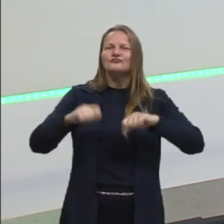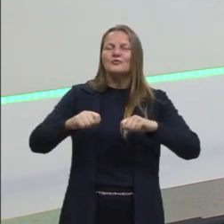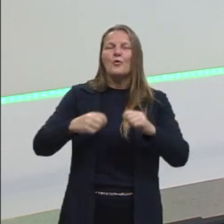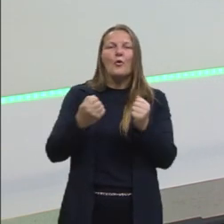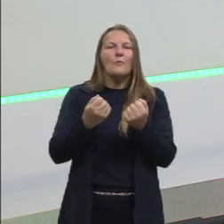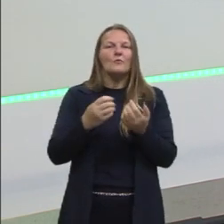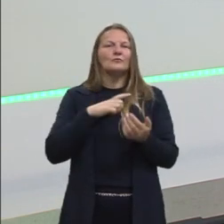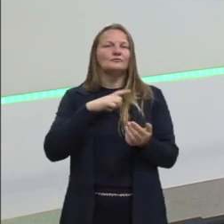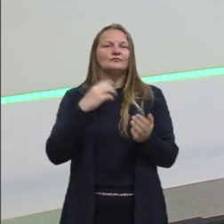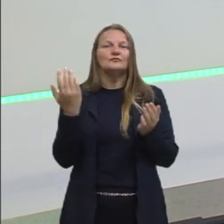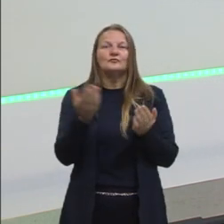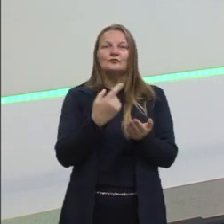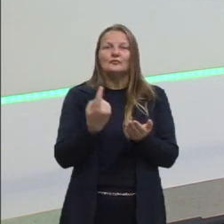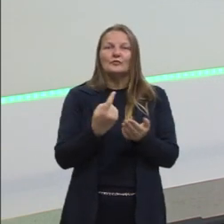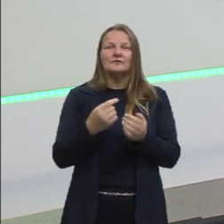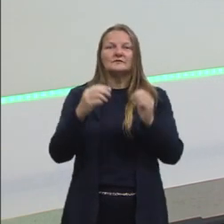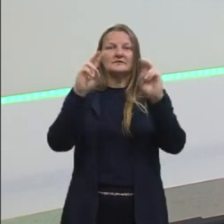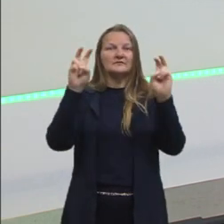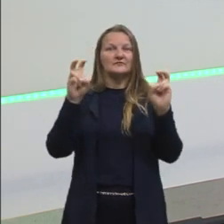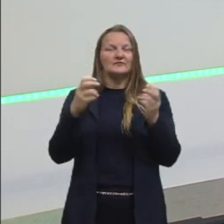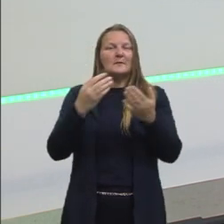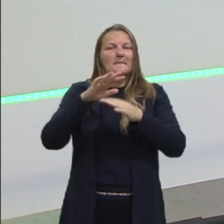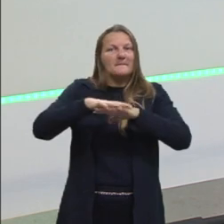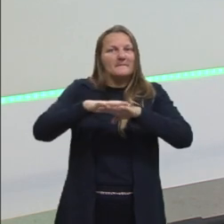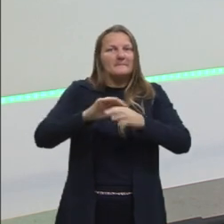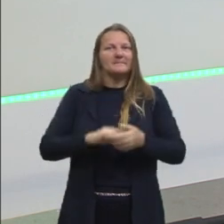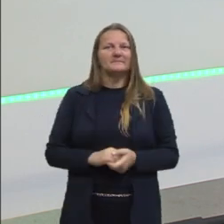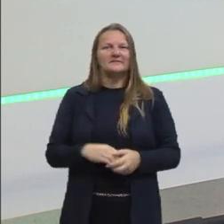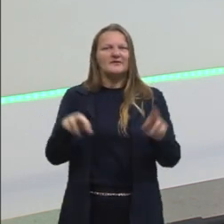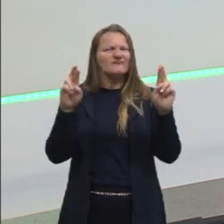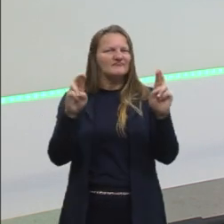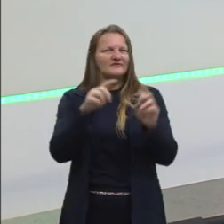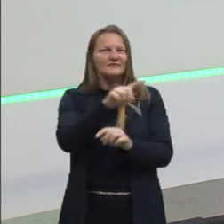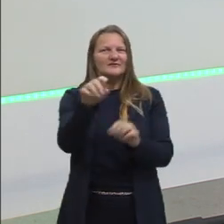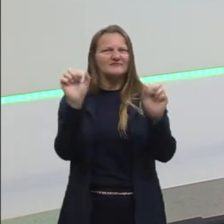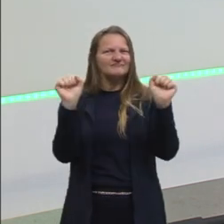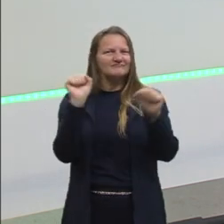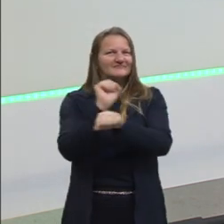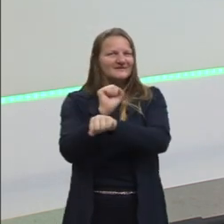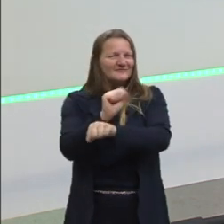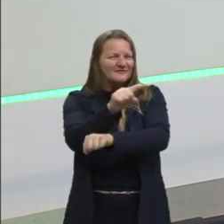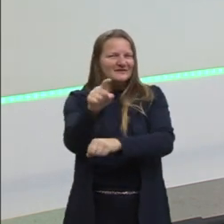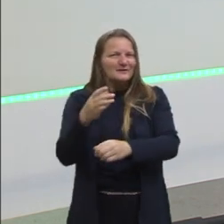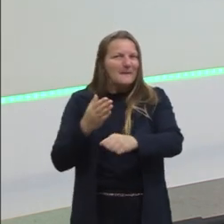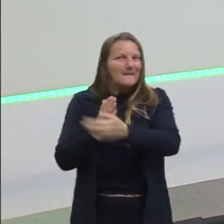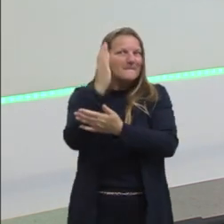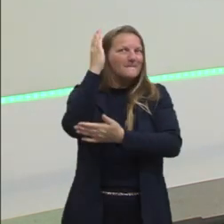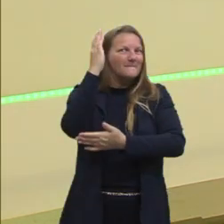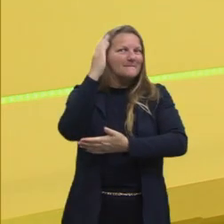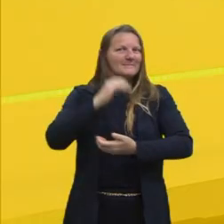conteúdos abordados na matemática. Espero vocês. Até lá. Partiu passar.